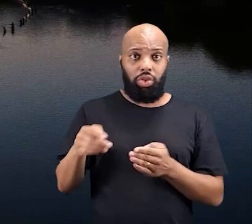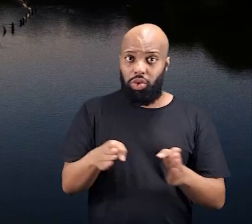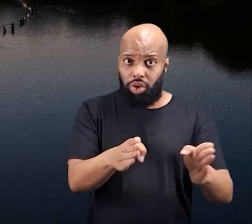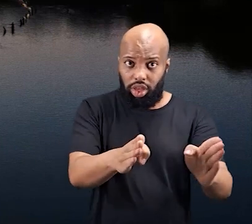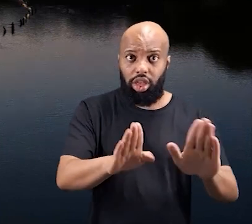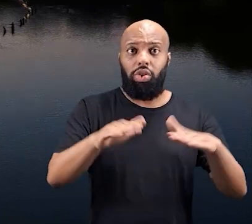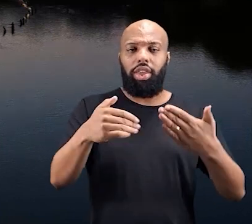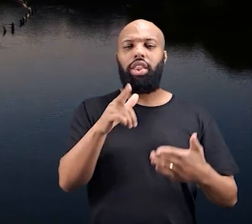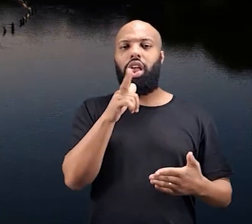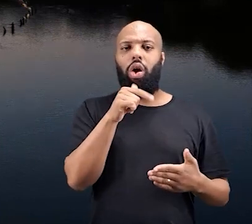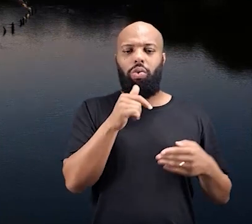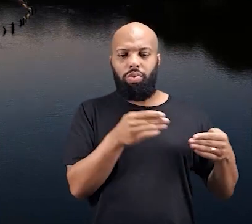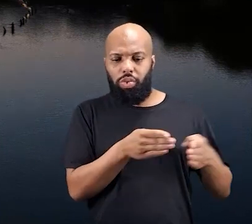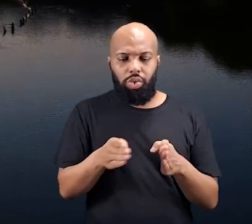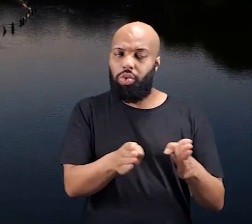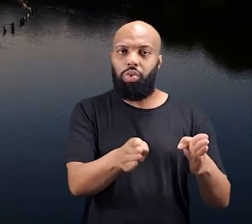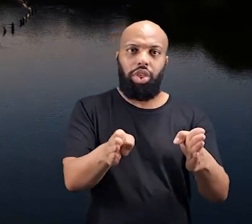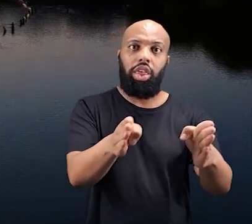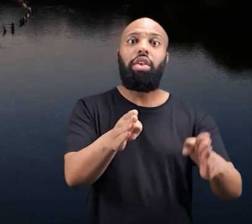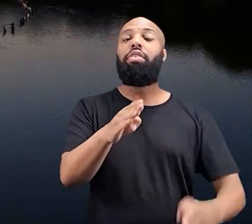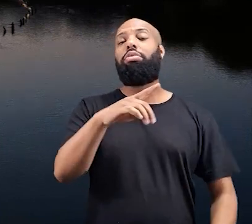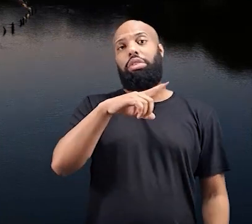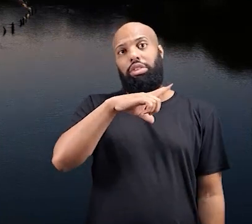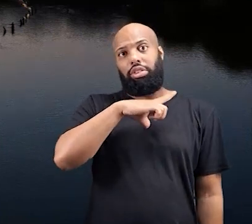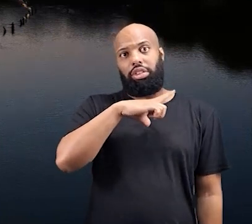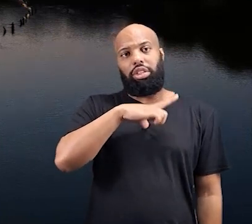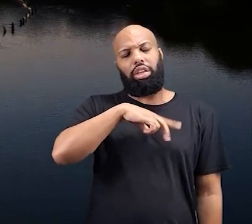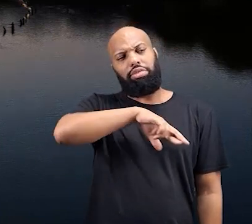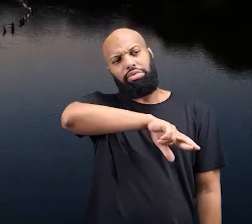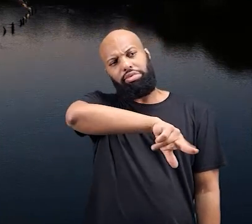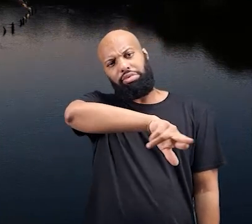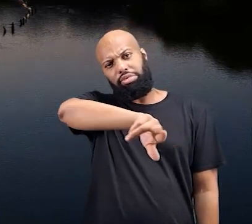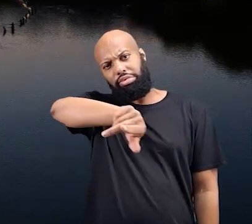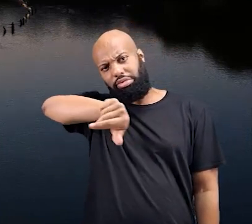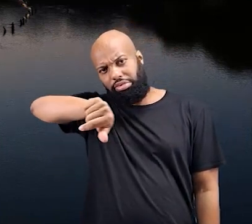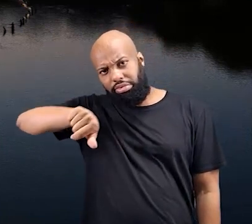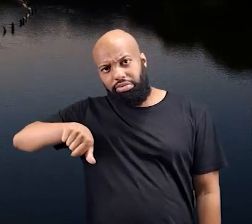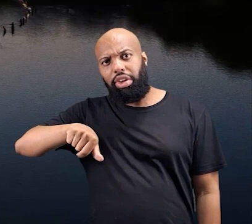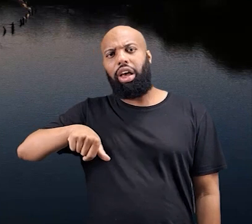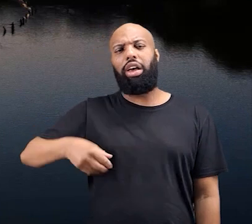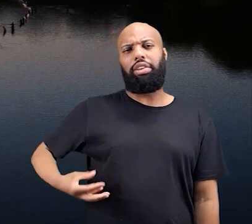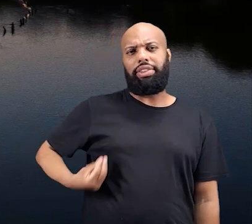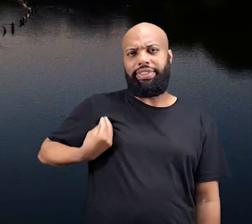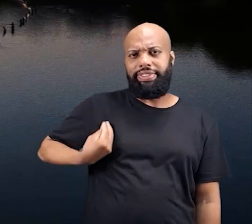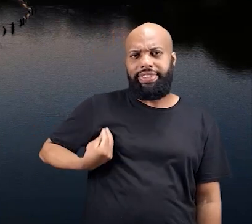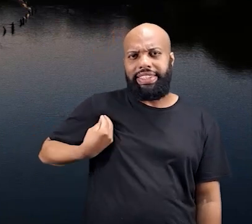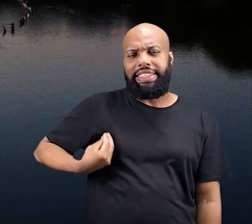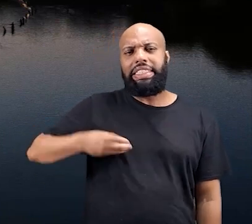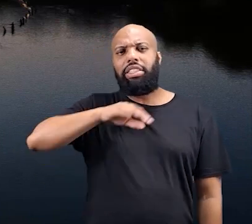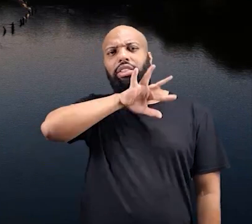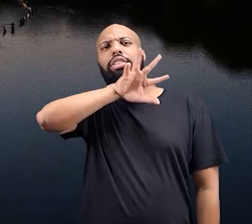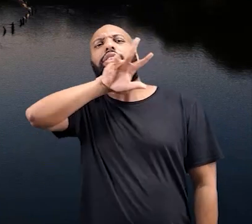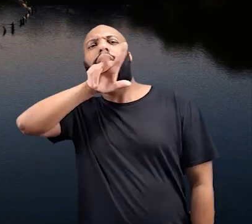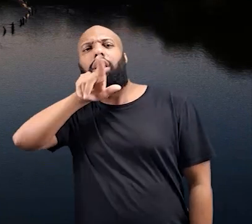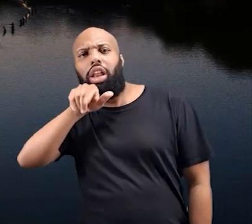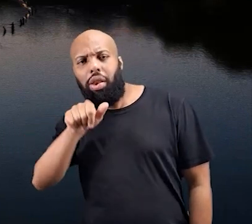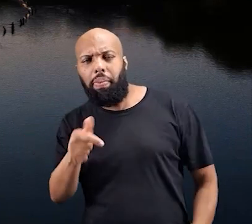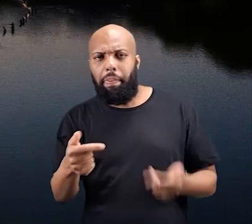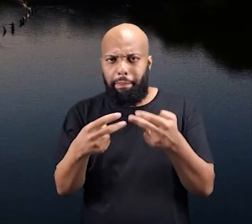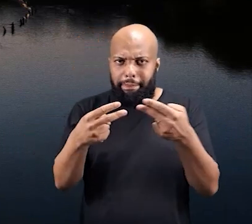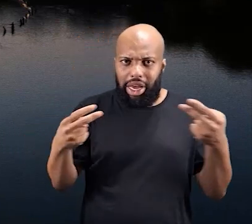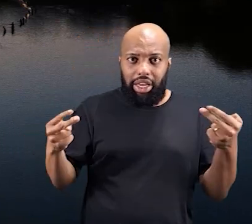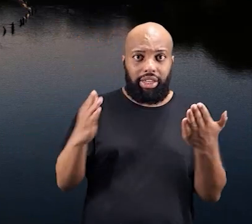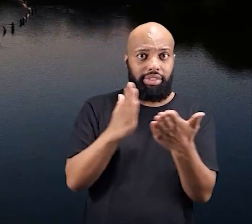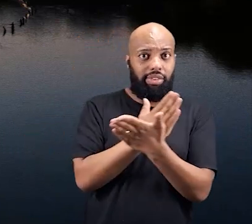rio, dessa maneira, um rio que habitam diversos animais,